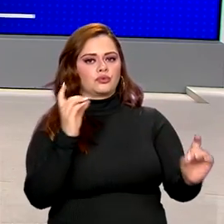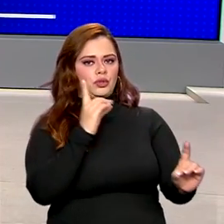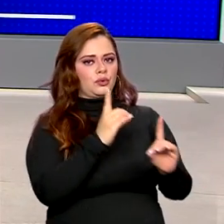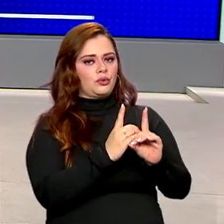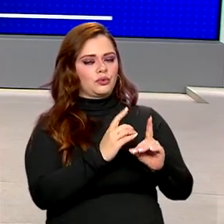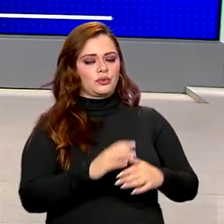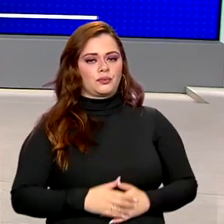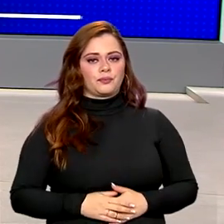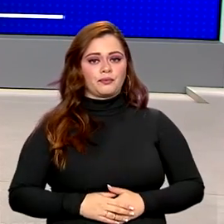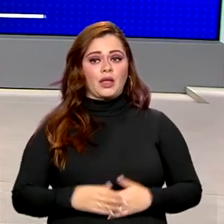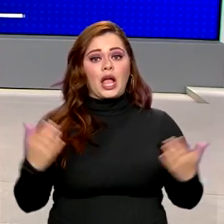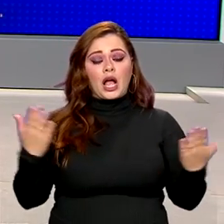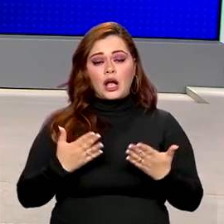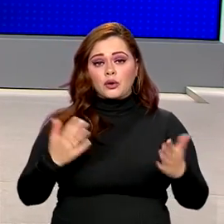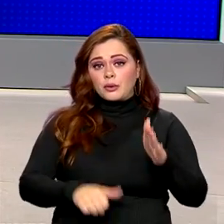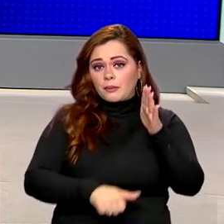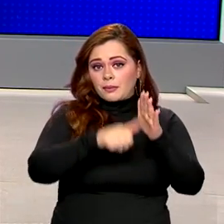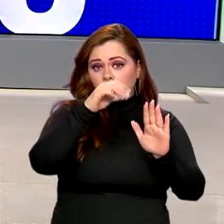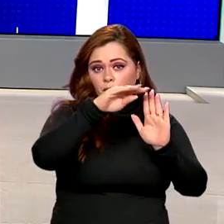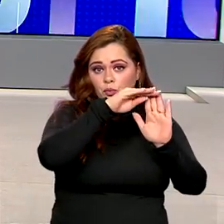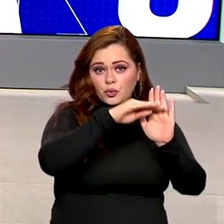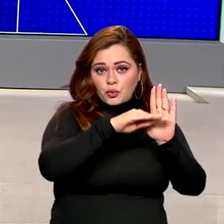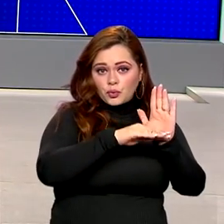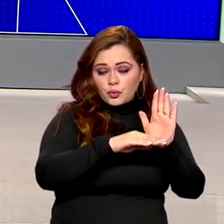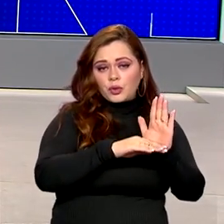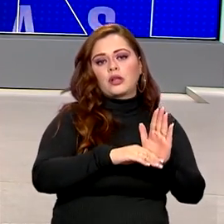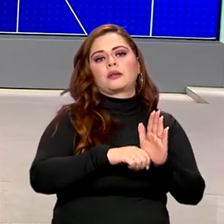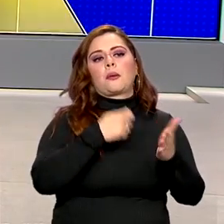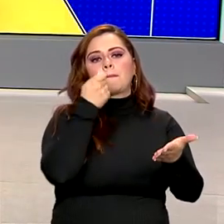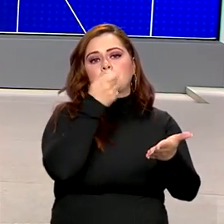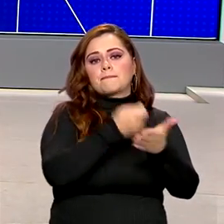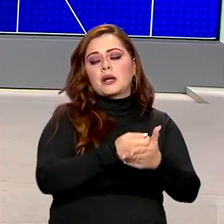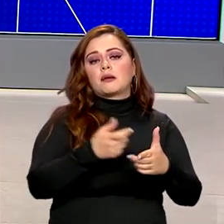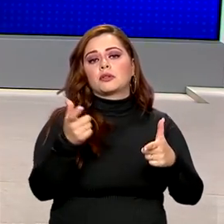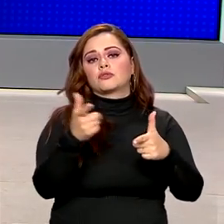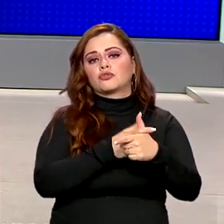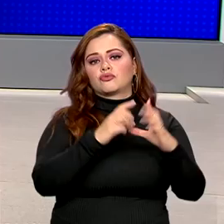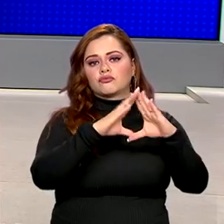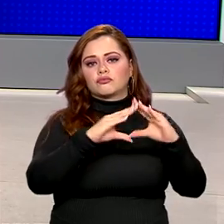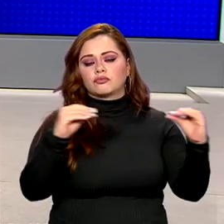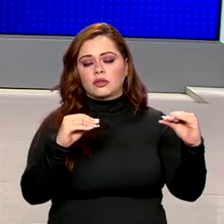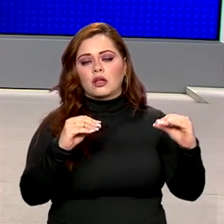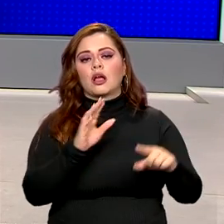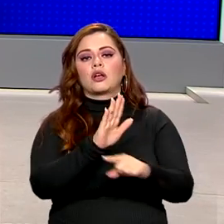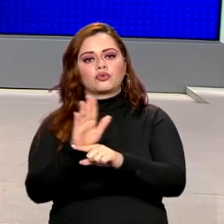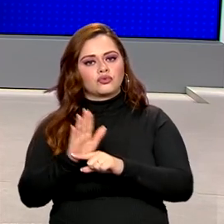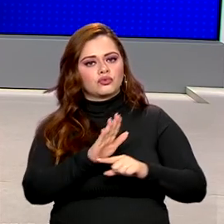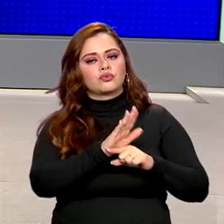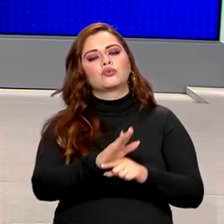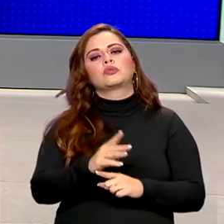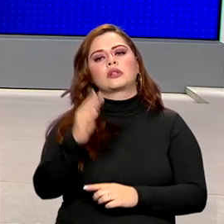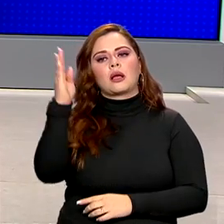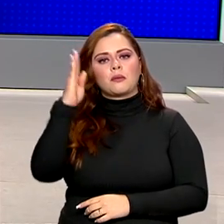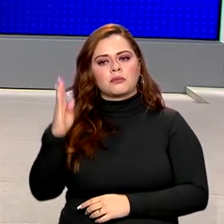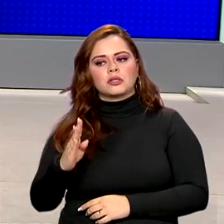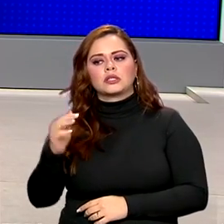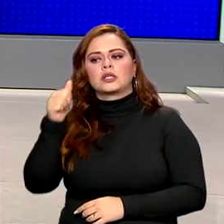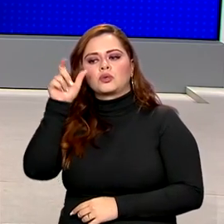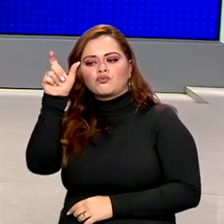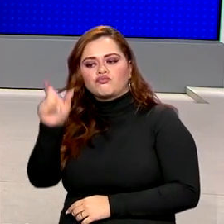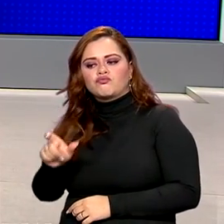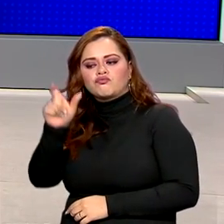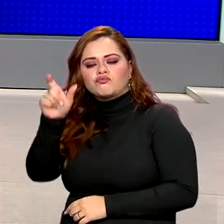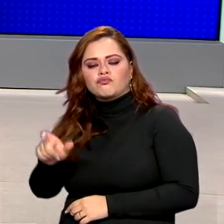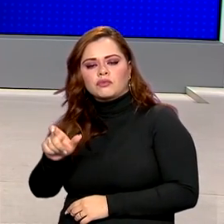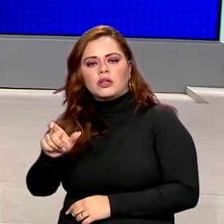Já está em vigor a primeira etapa do Desenrola Brasil, que vai ajudar brasileiros que estão negativados em órgãos